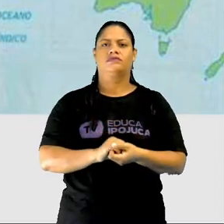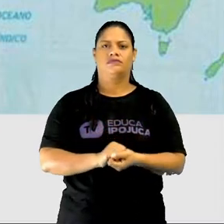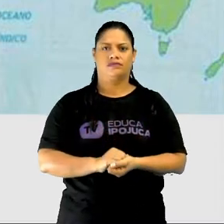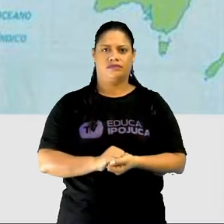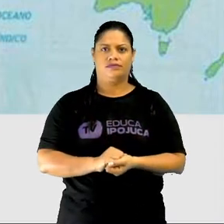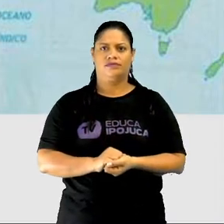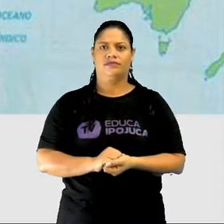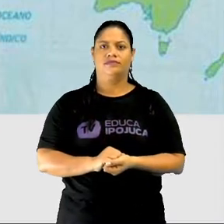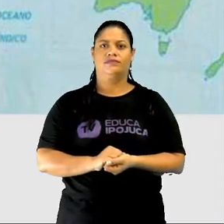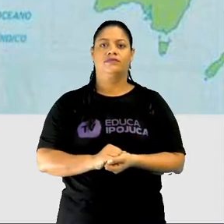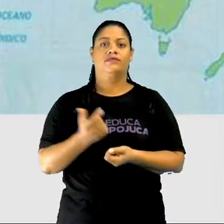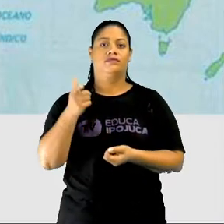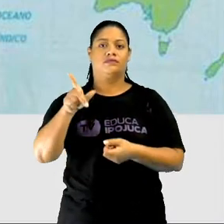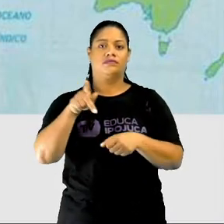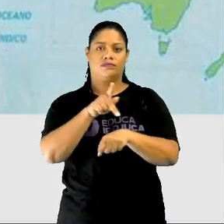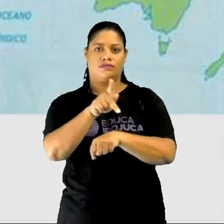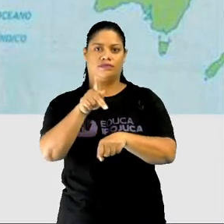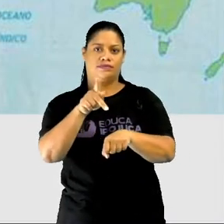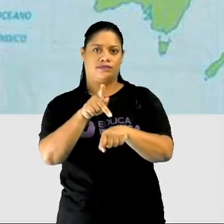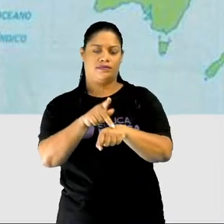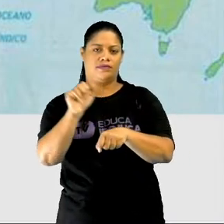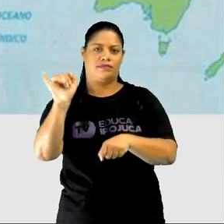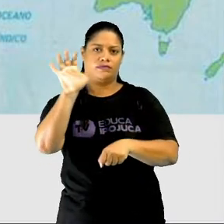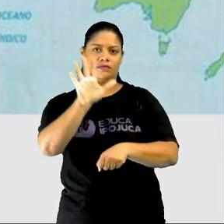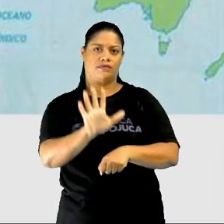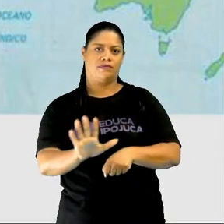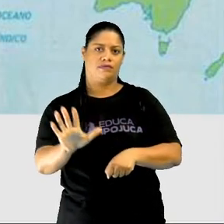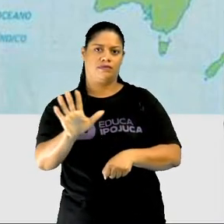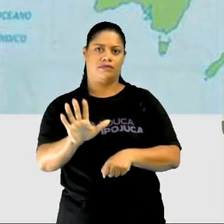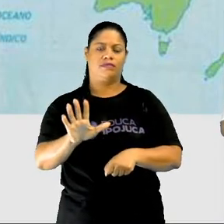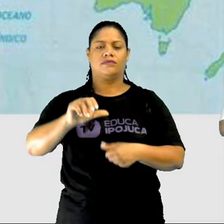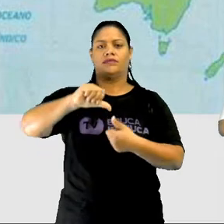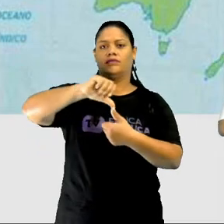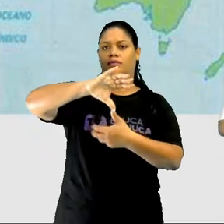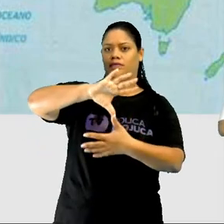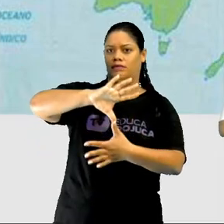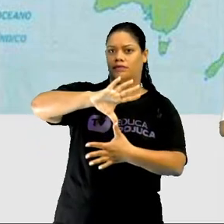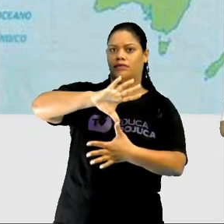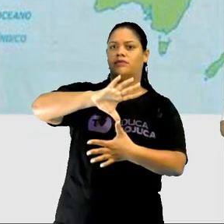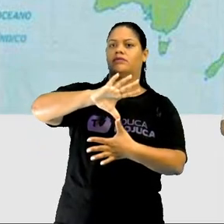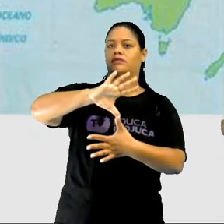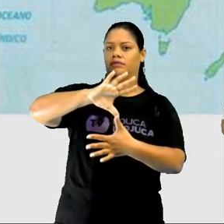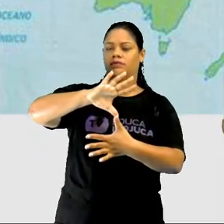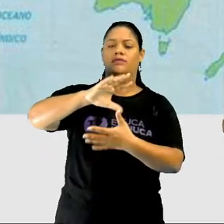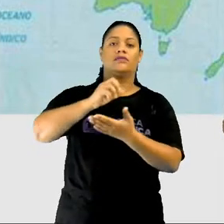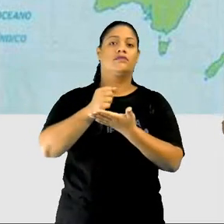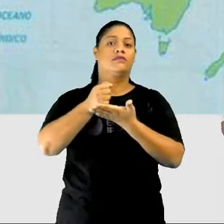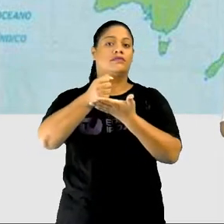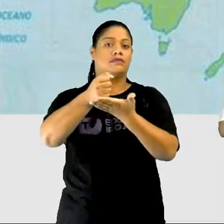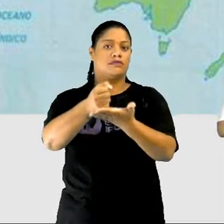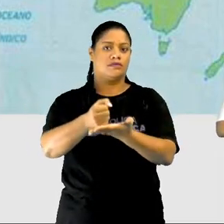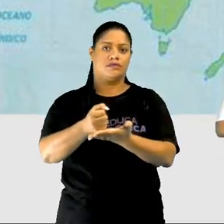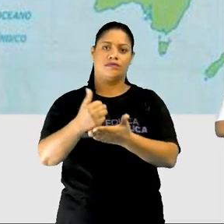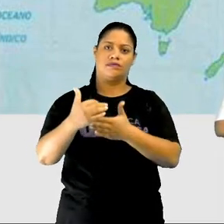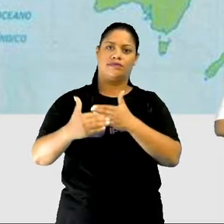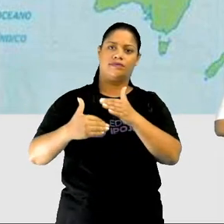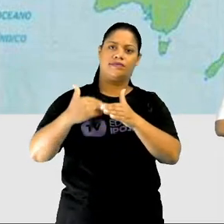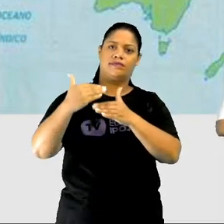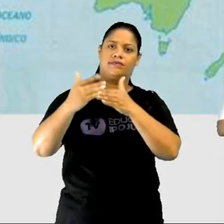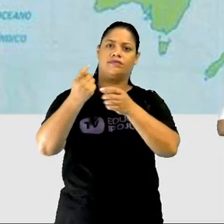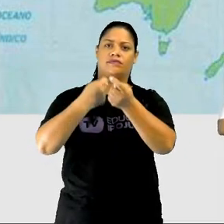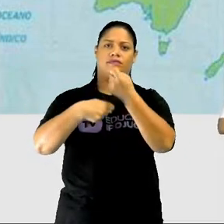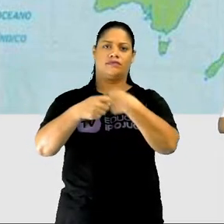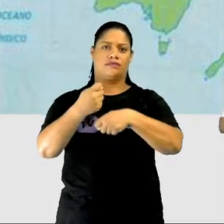as rotas que chegaram no continente asiático, que favoreceram o desenvolvimento econômico